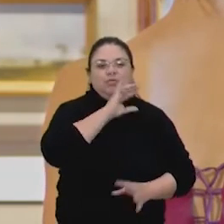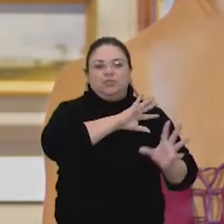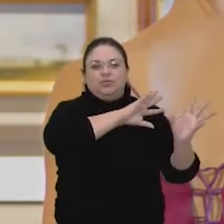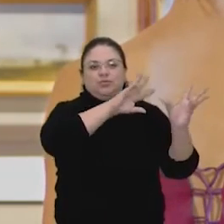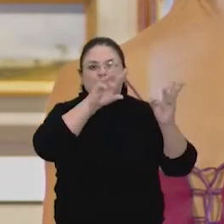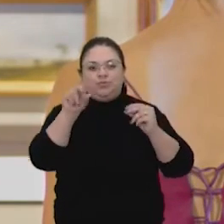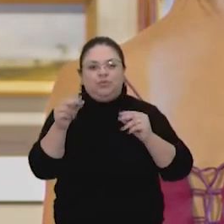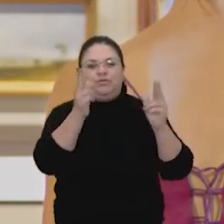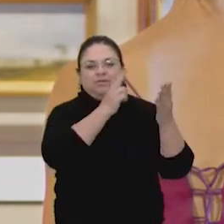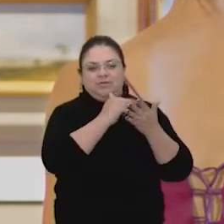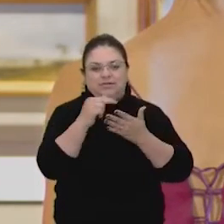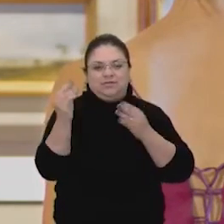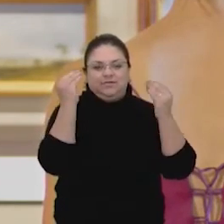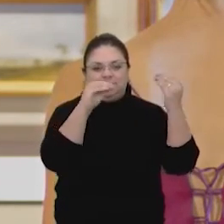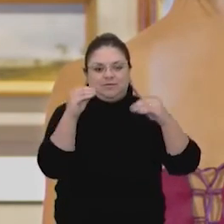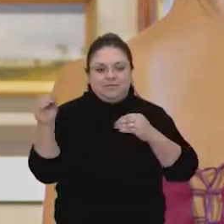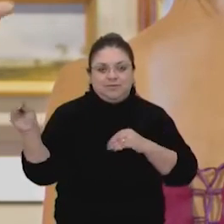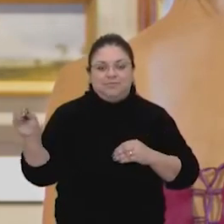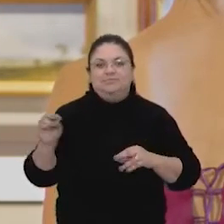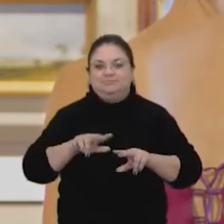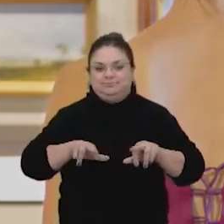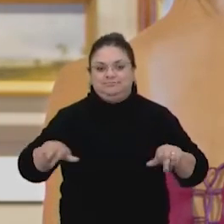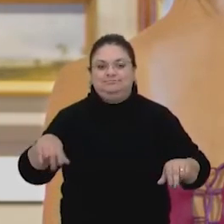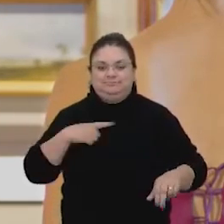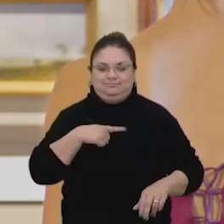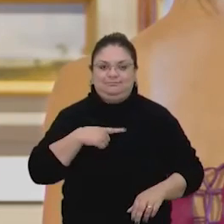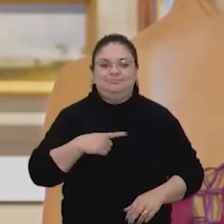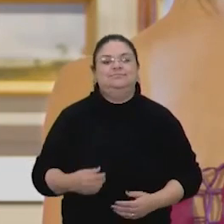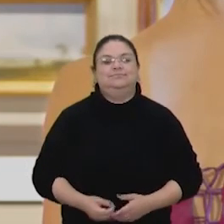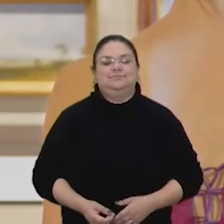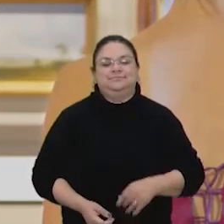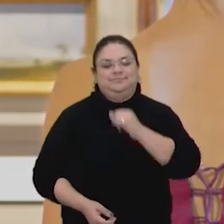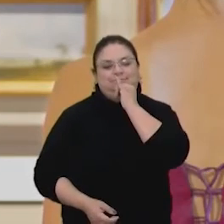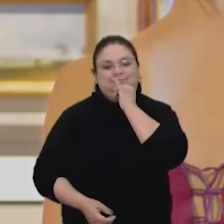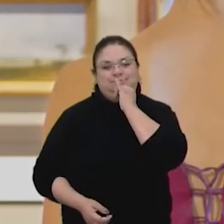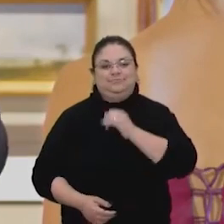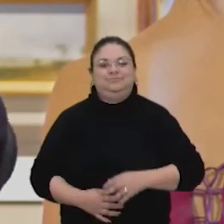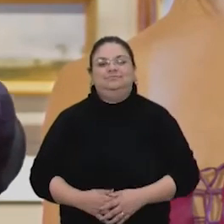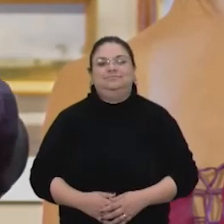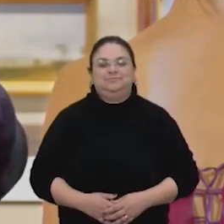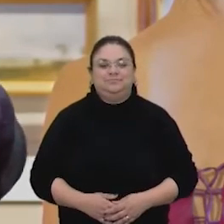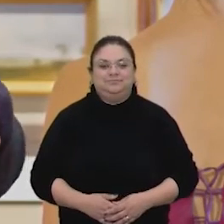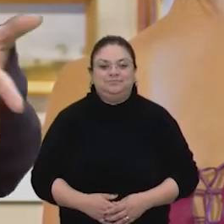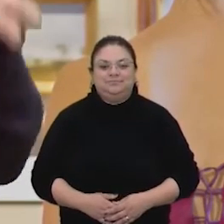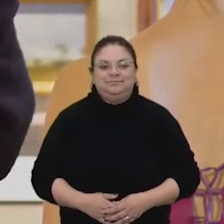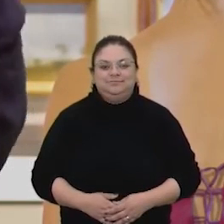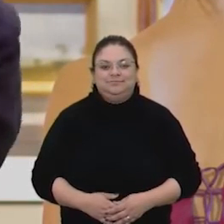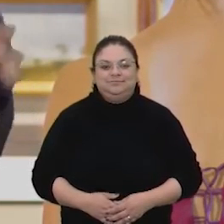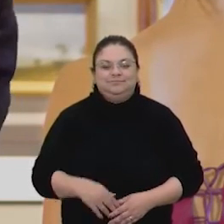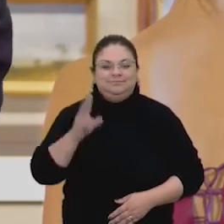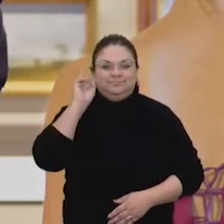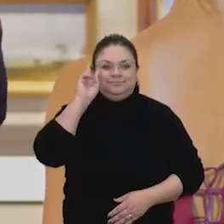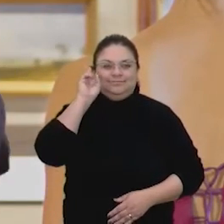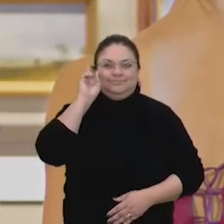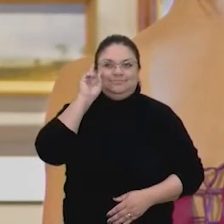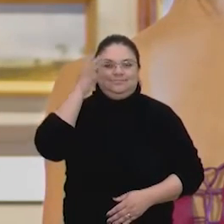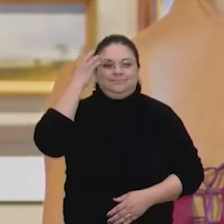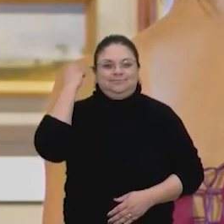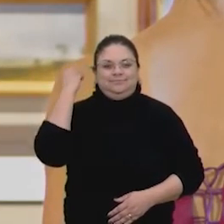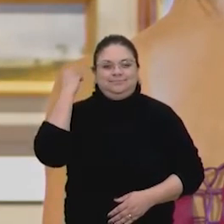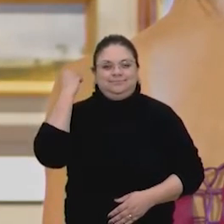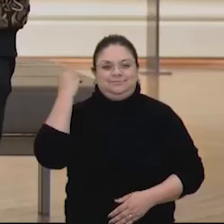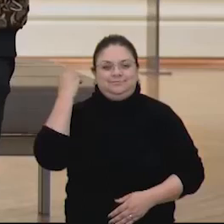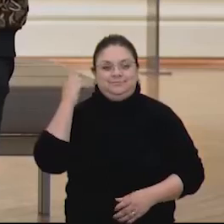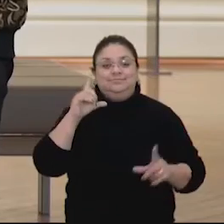imagens. Por exemplo, é uma imagem que me veio à cabeça agora, foi a... foi o... Ah, nossa,